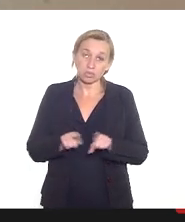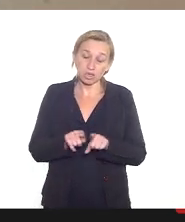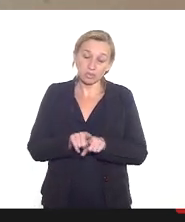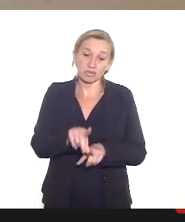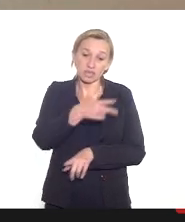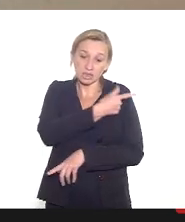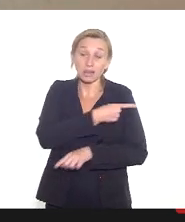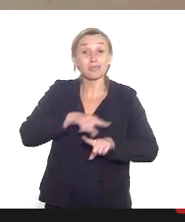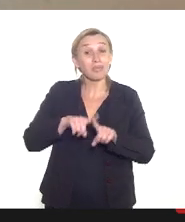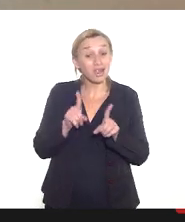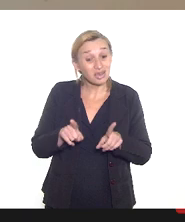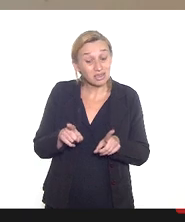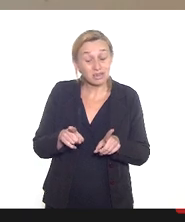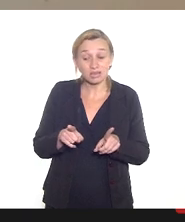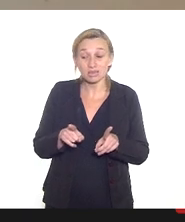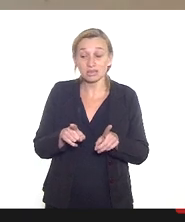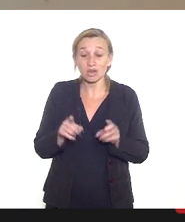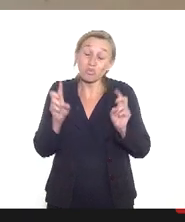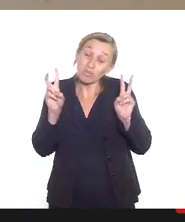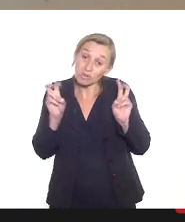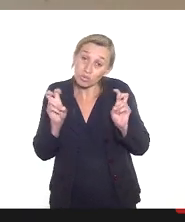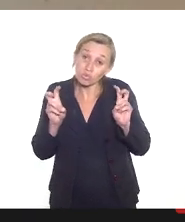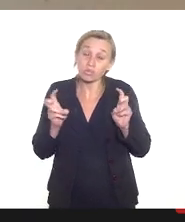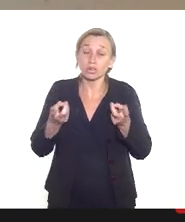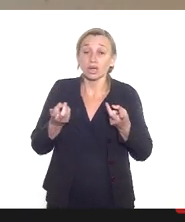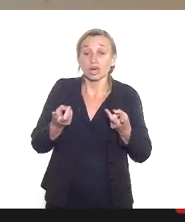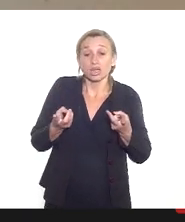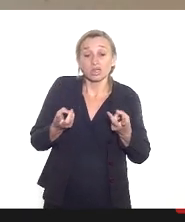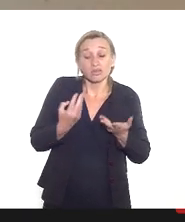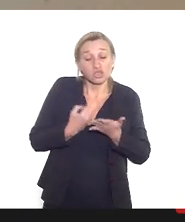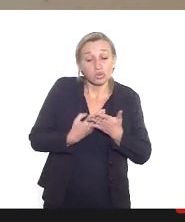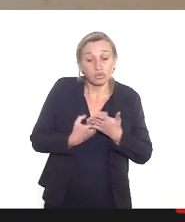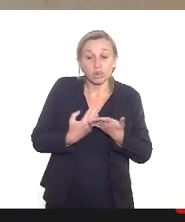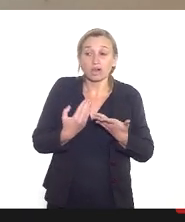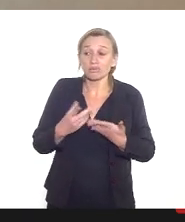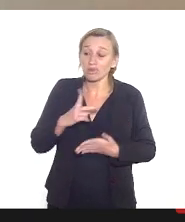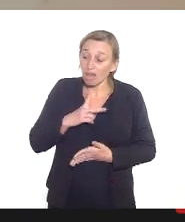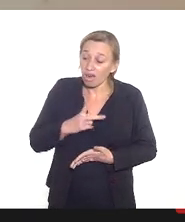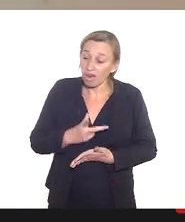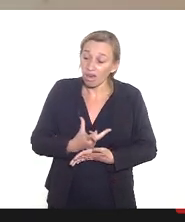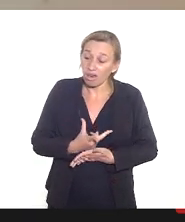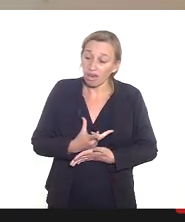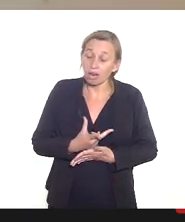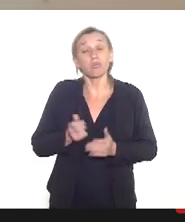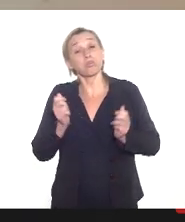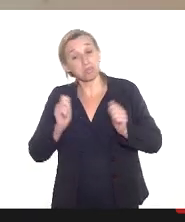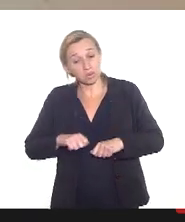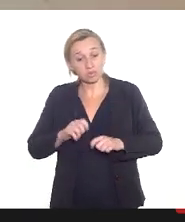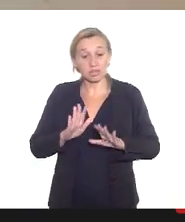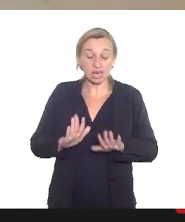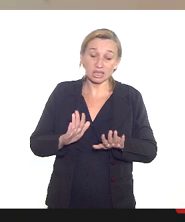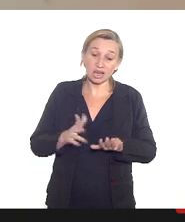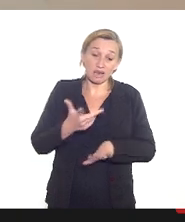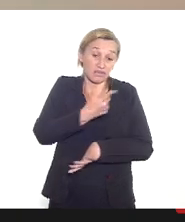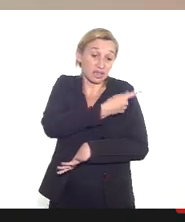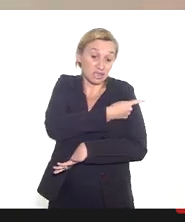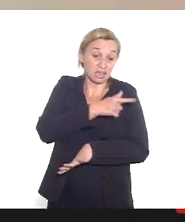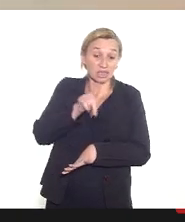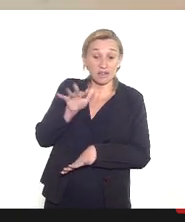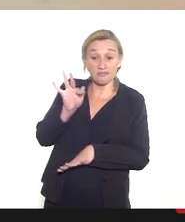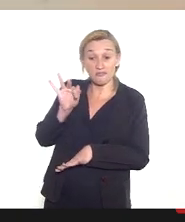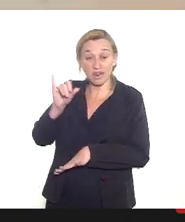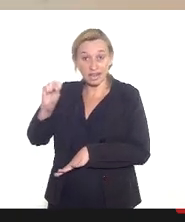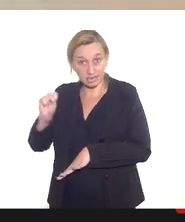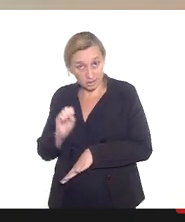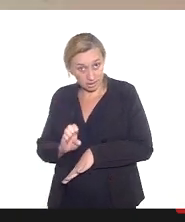tá mas isso é um assunto porque inclusive tem a possibilidade isso vacina da Pfizer né